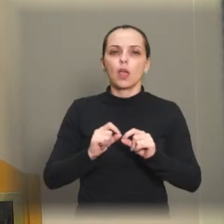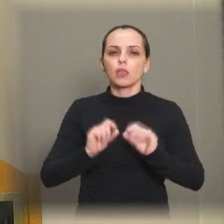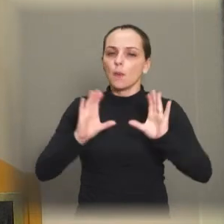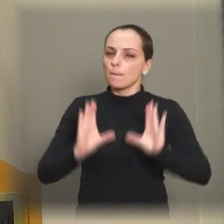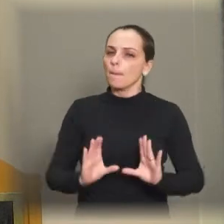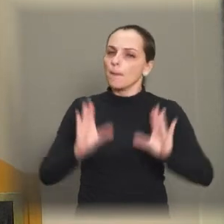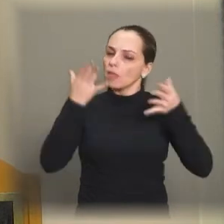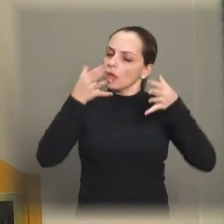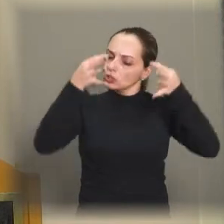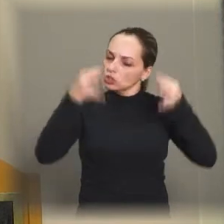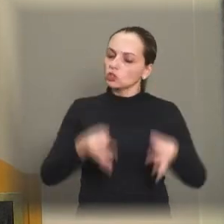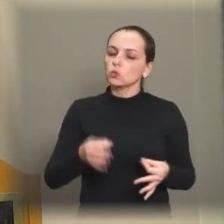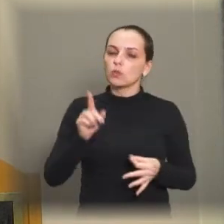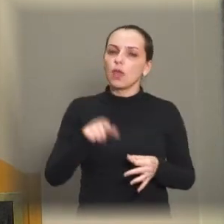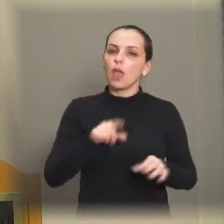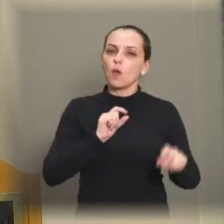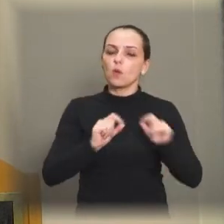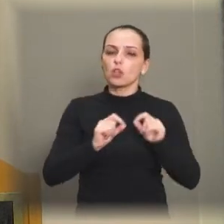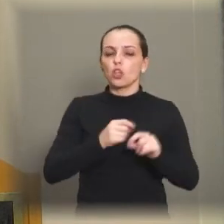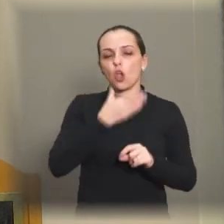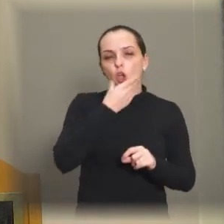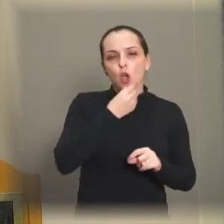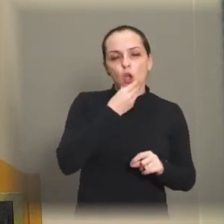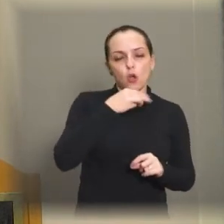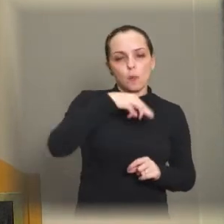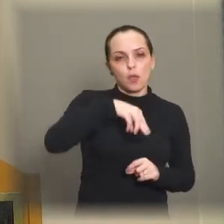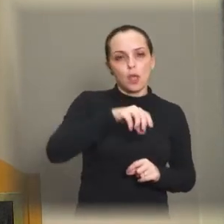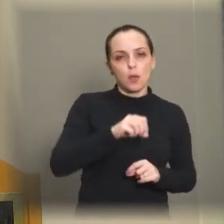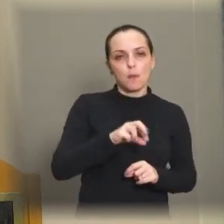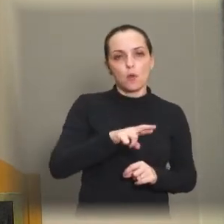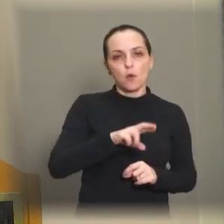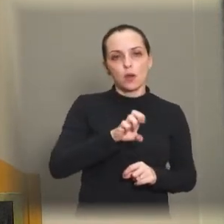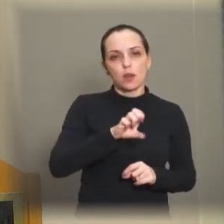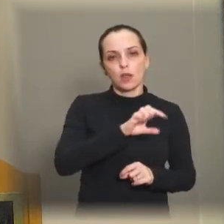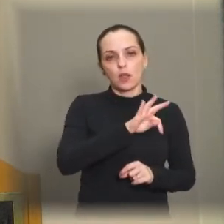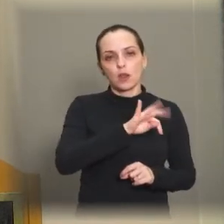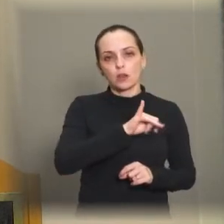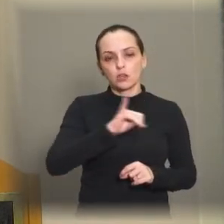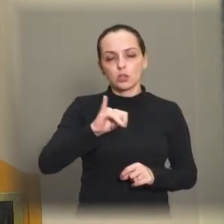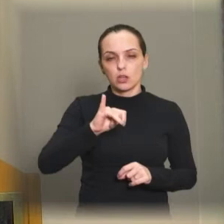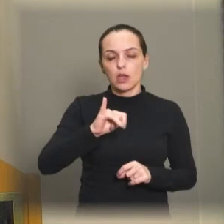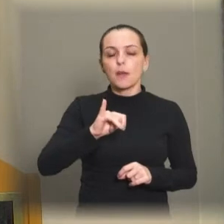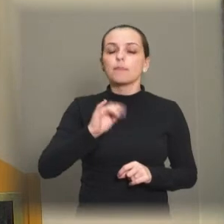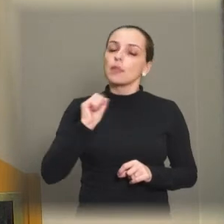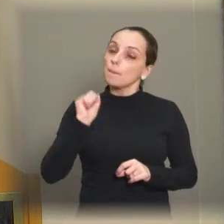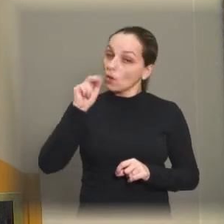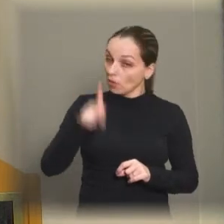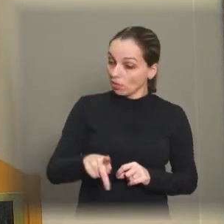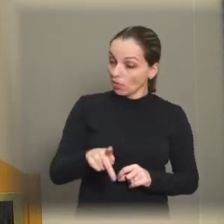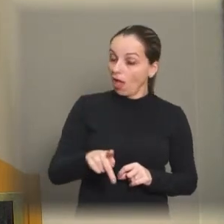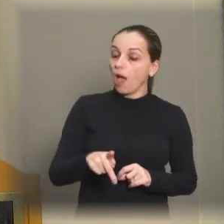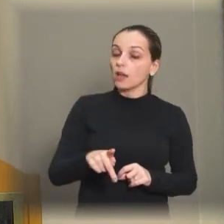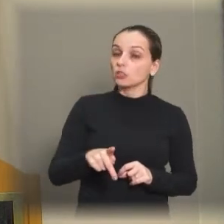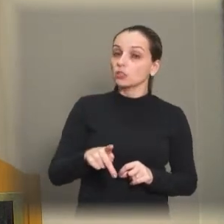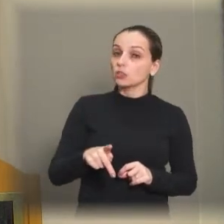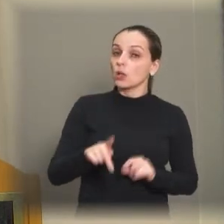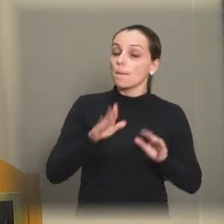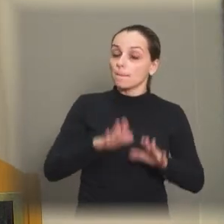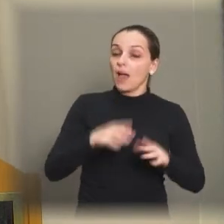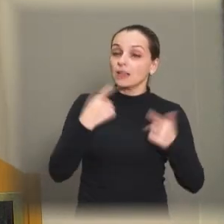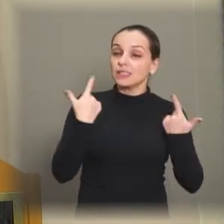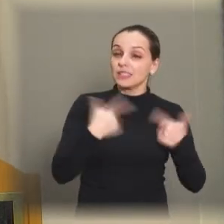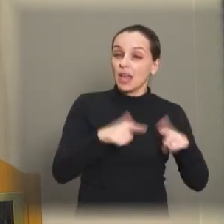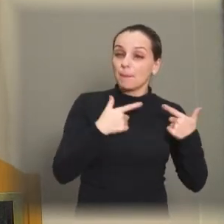homenagem, que é o Sr. Moretti, aposentado agora recentemente, com prestação de serviço de